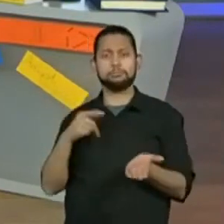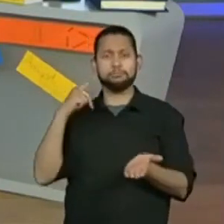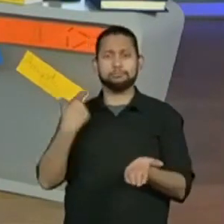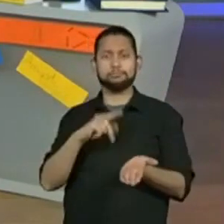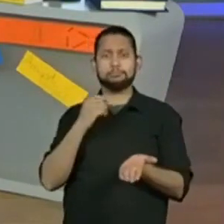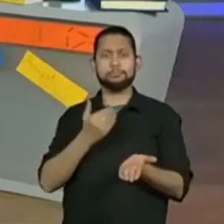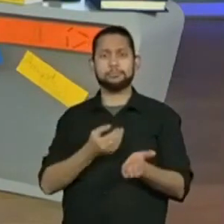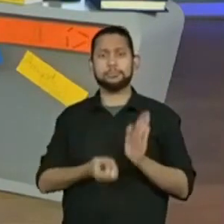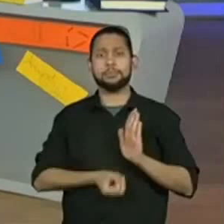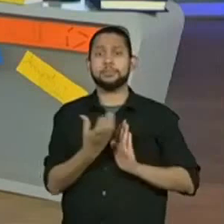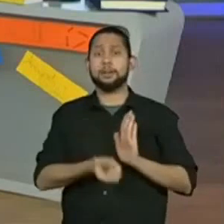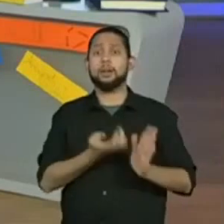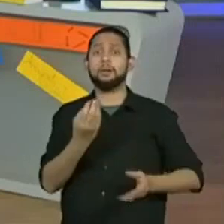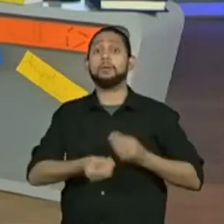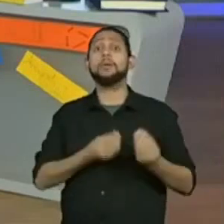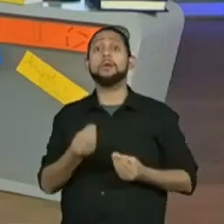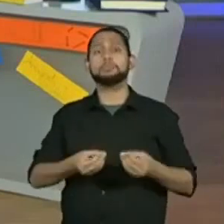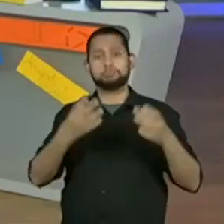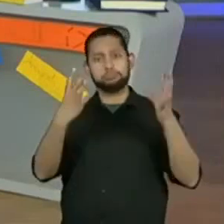Então, vamos aqui no seguinte.